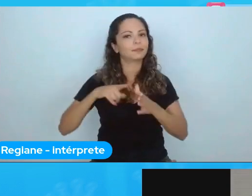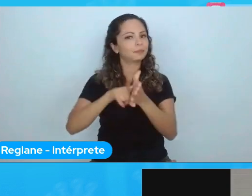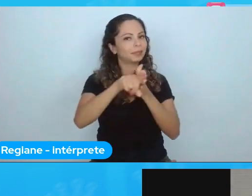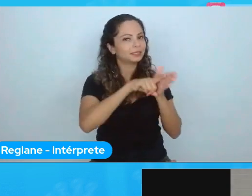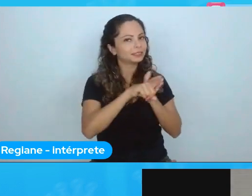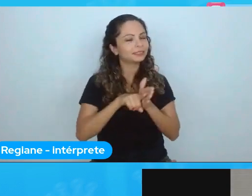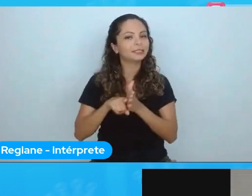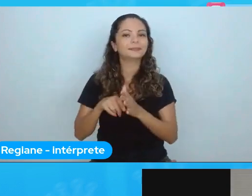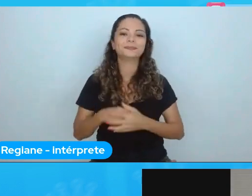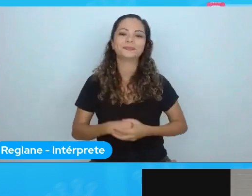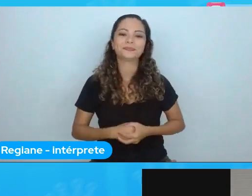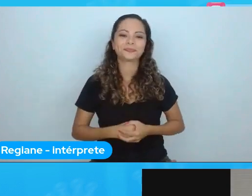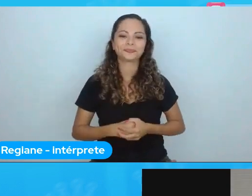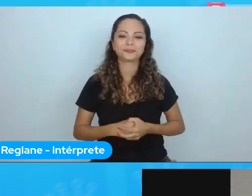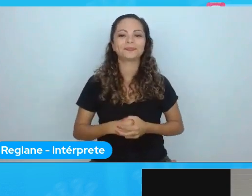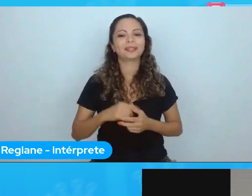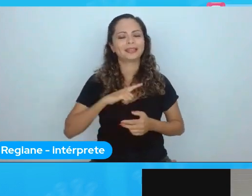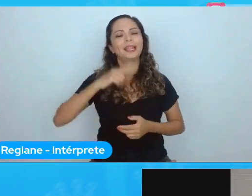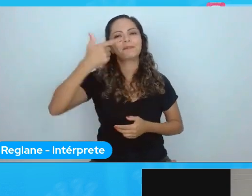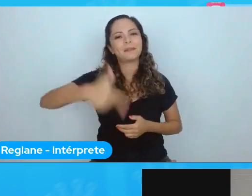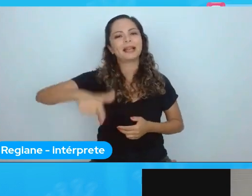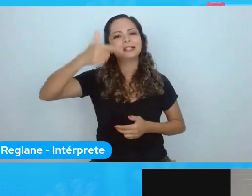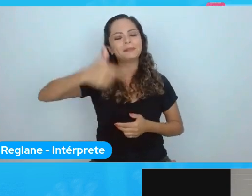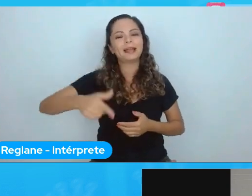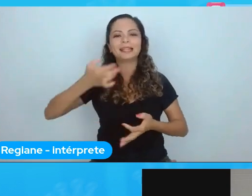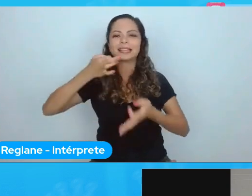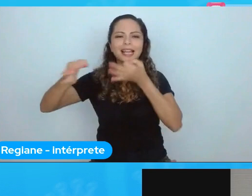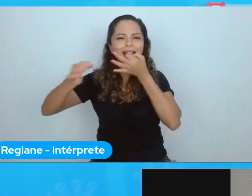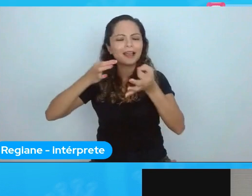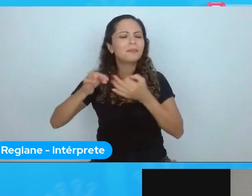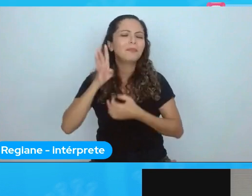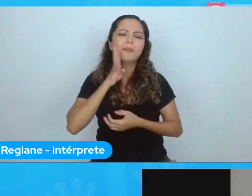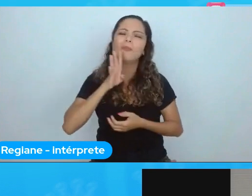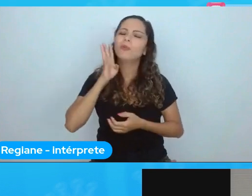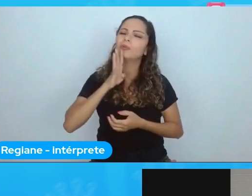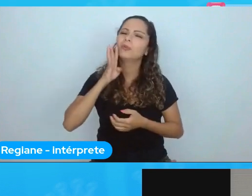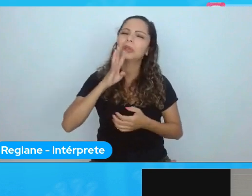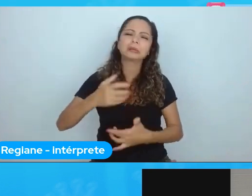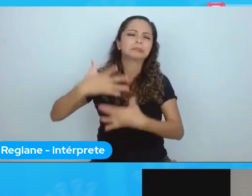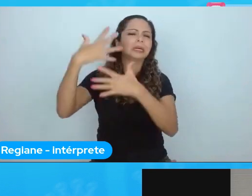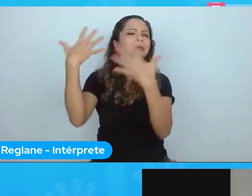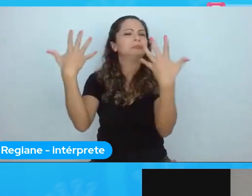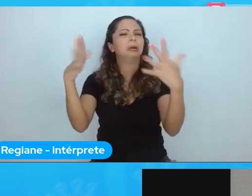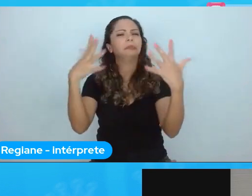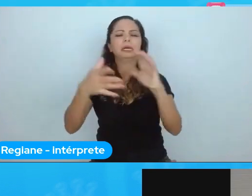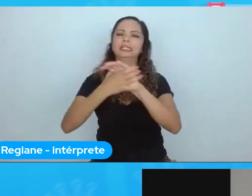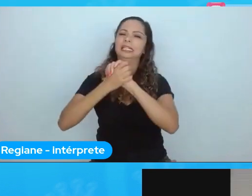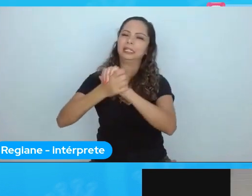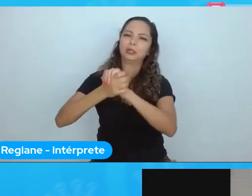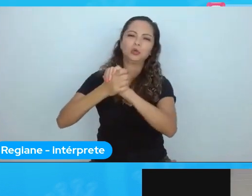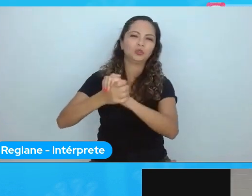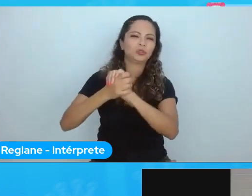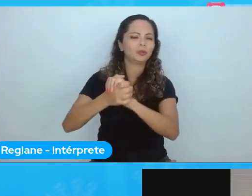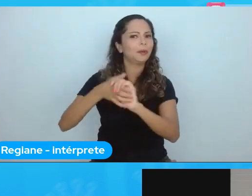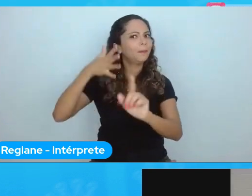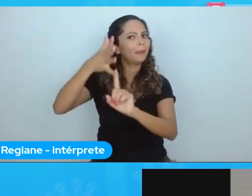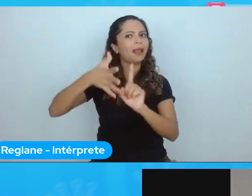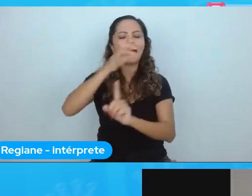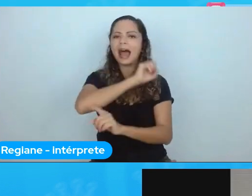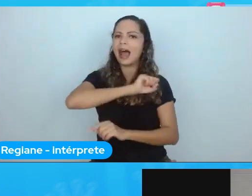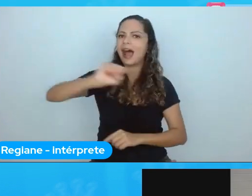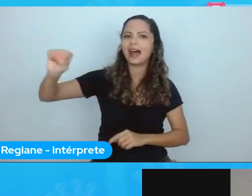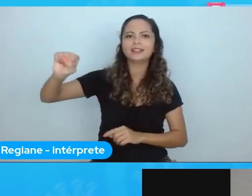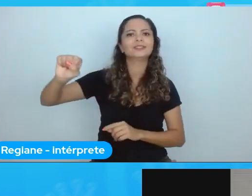E aí, temos outros comentários, bacana, elogios. Sua parede está arrasou. No